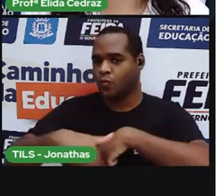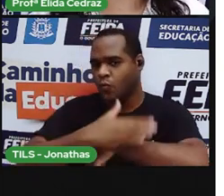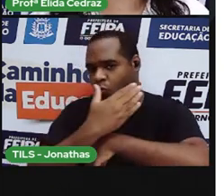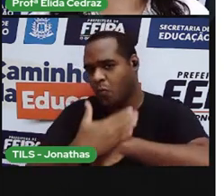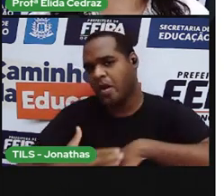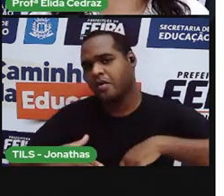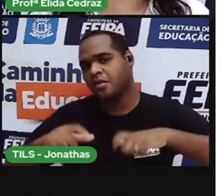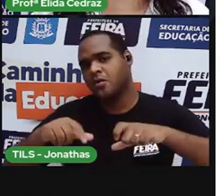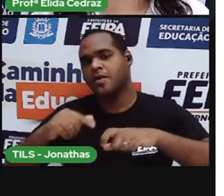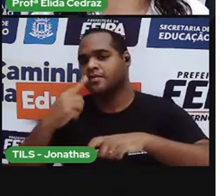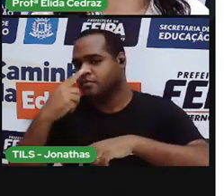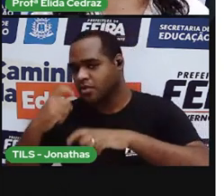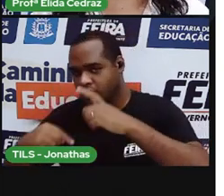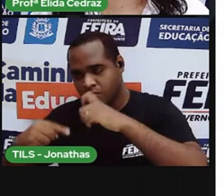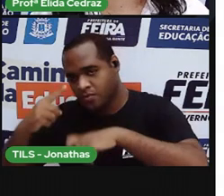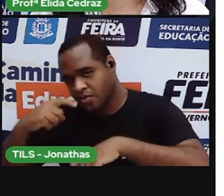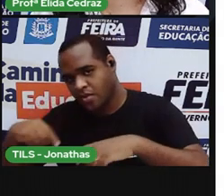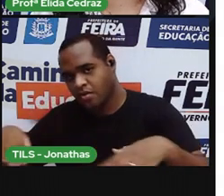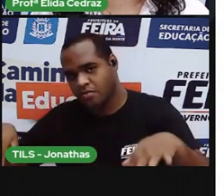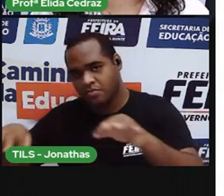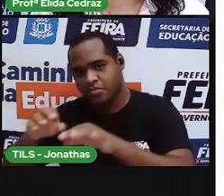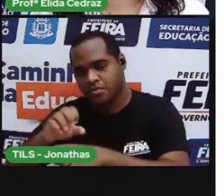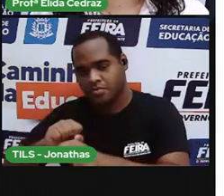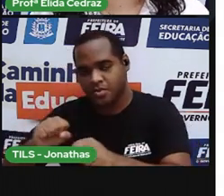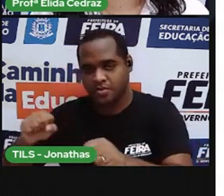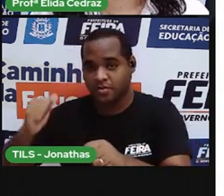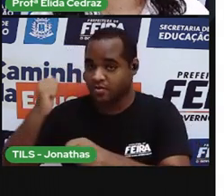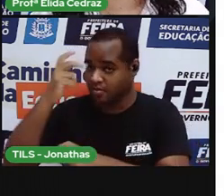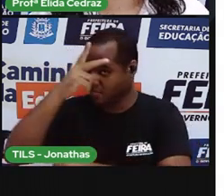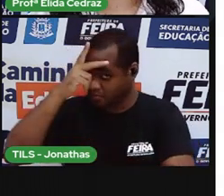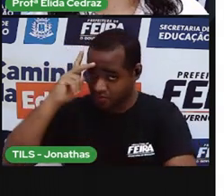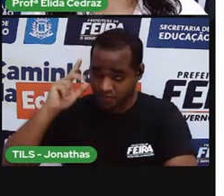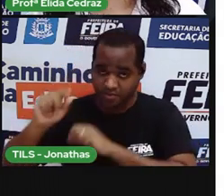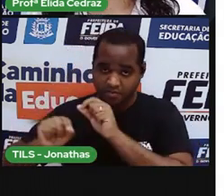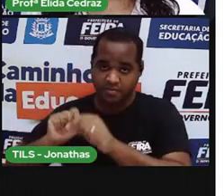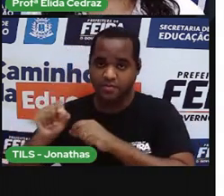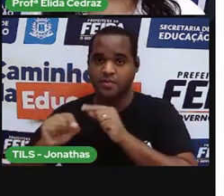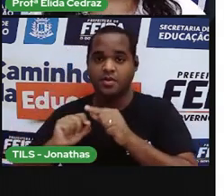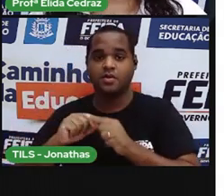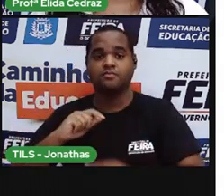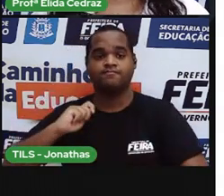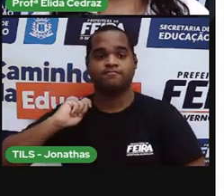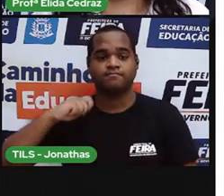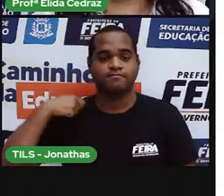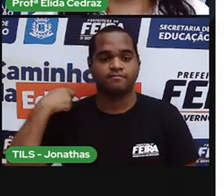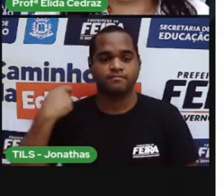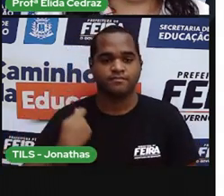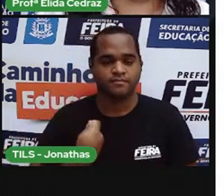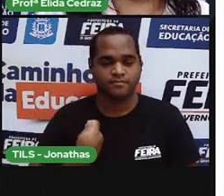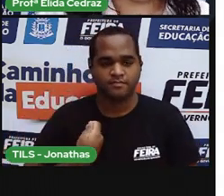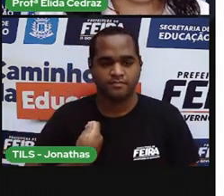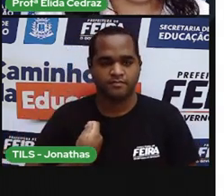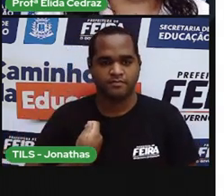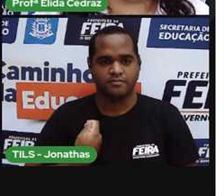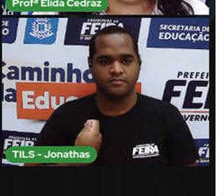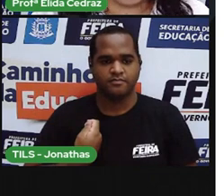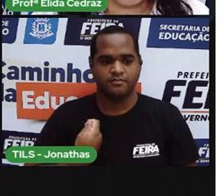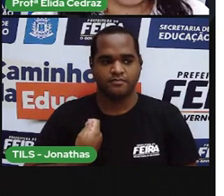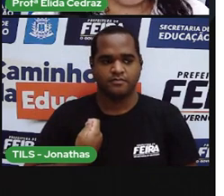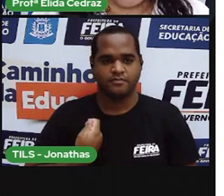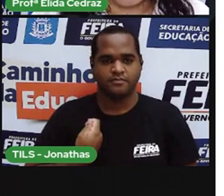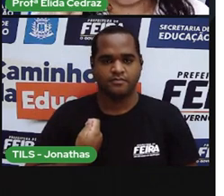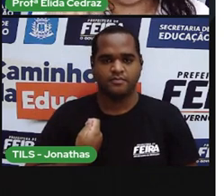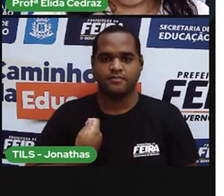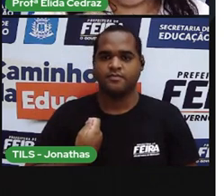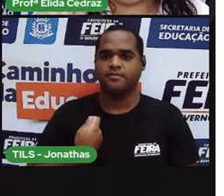e recolho o lixo produzido pelas pessoas. Eu sou, tem um O e um